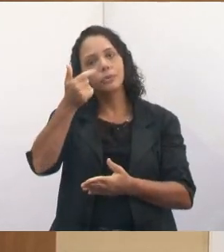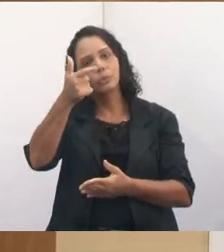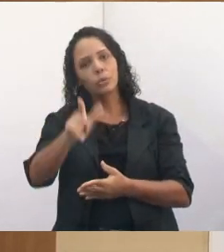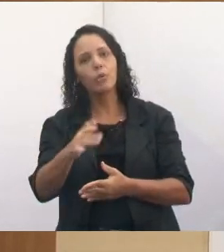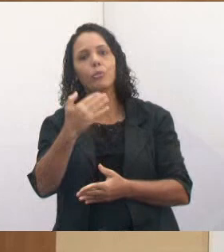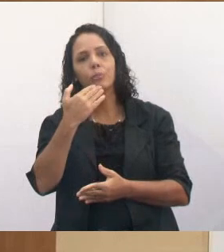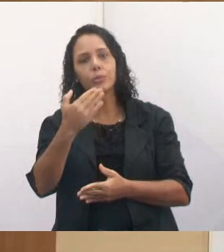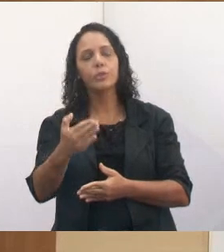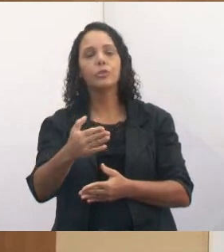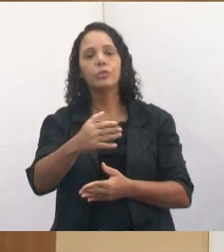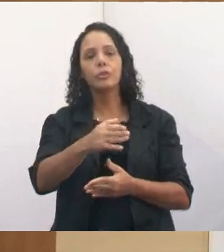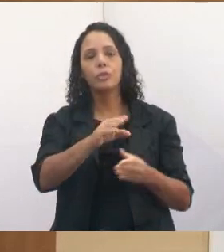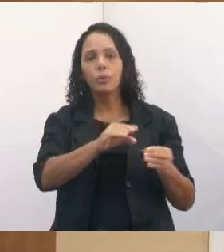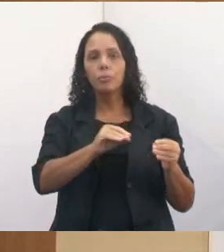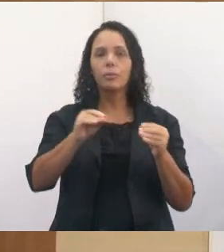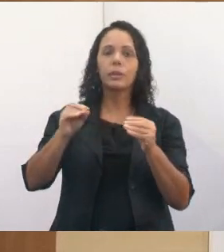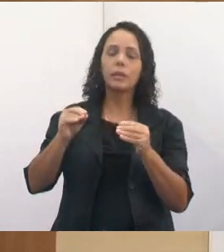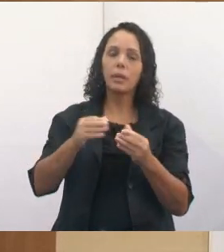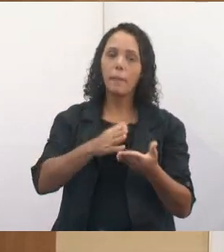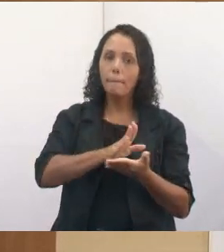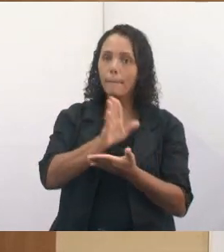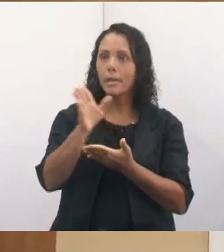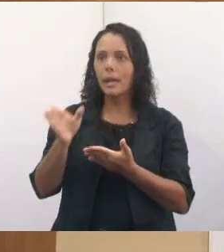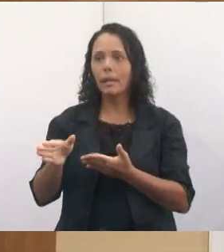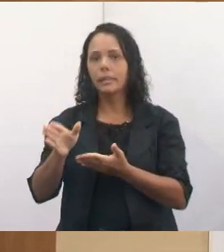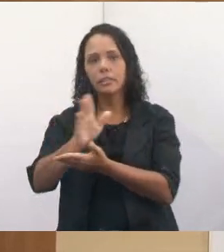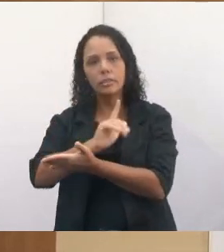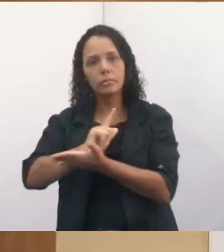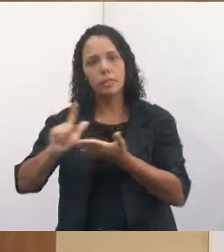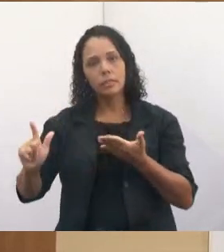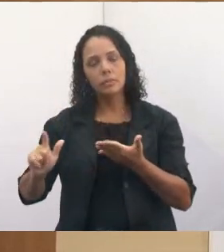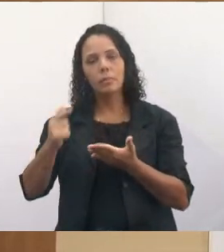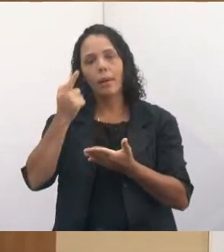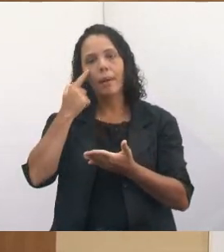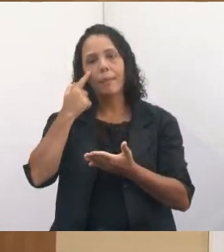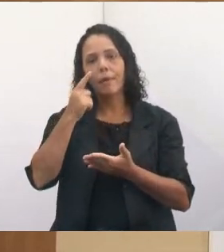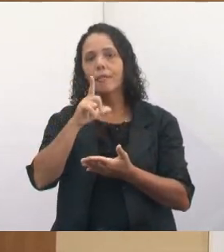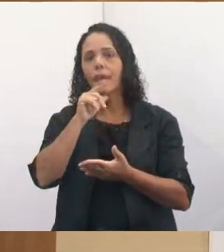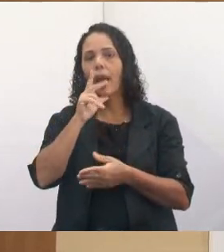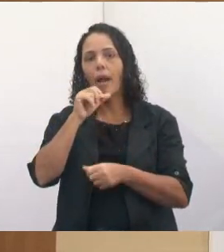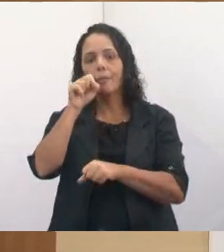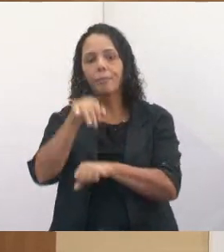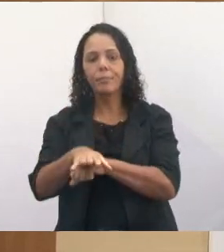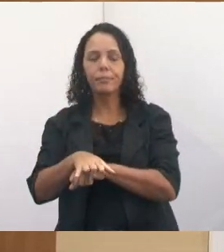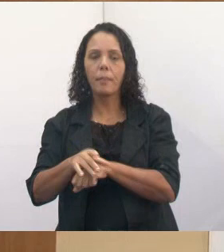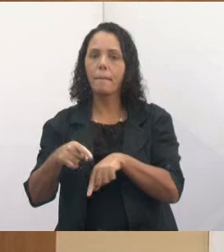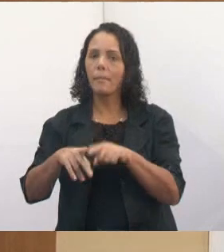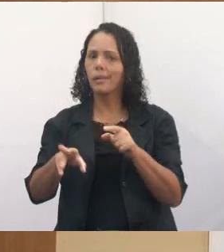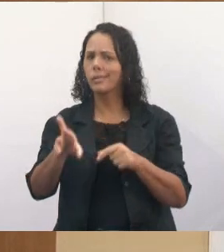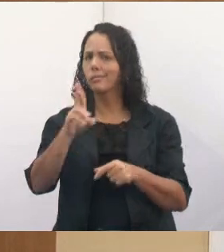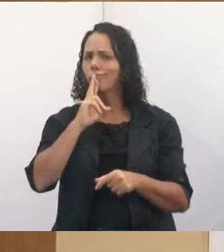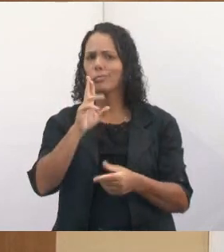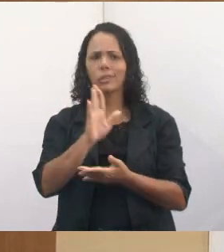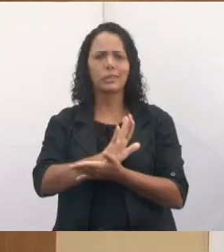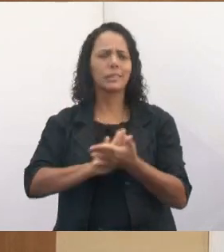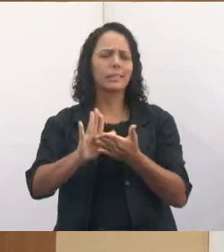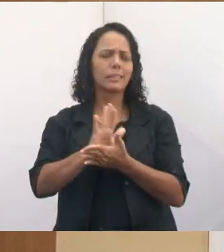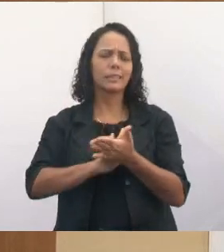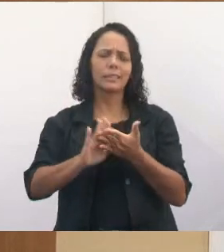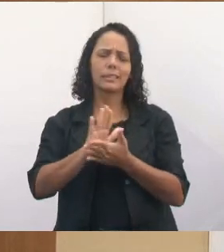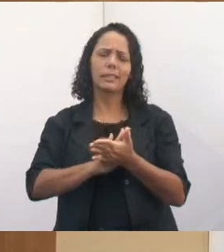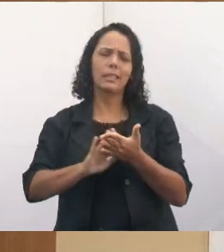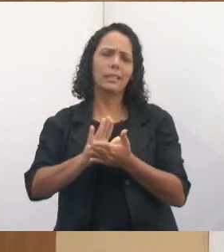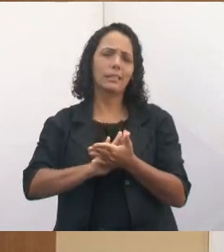alguém lá, para estar tirando os ventures que estão lá, para estar vendo esse vazamento de água, e nada até agora. Então, é lamentável, né,